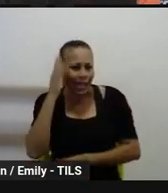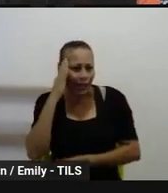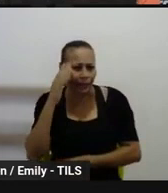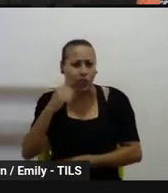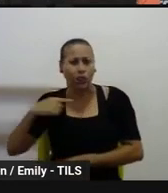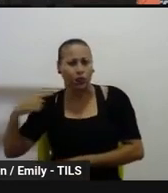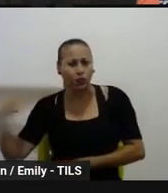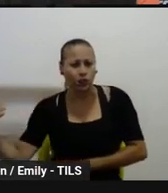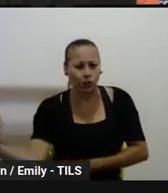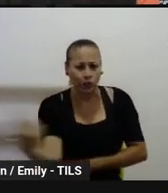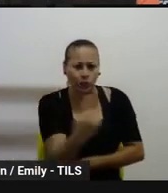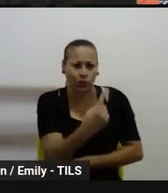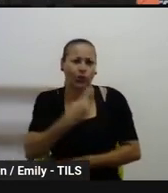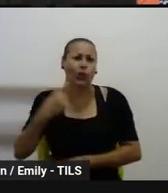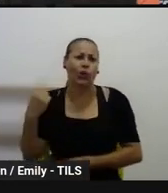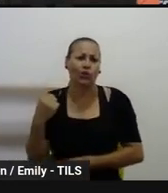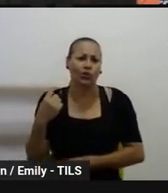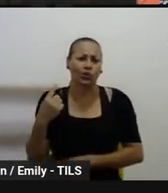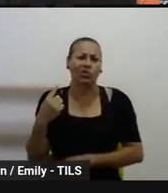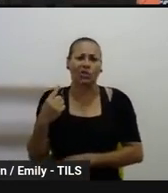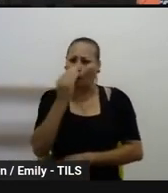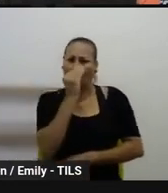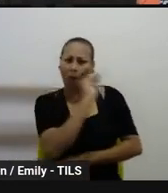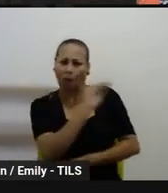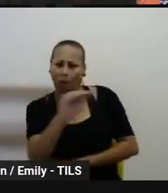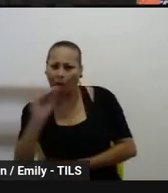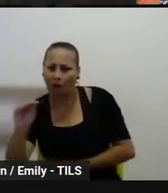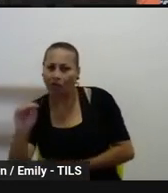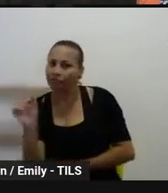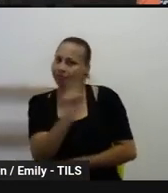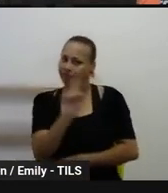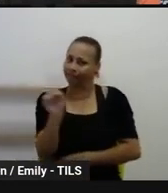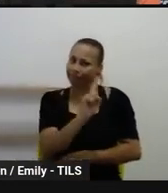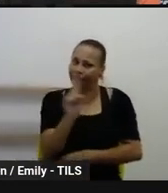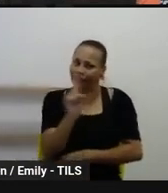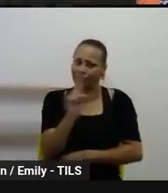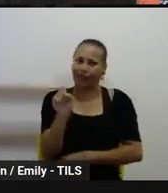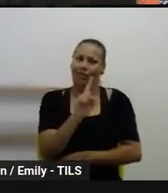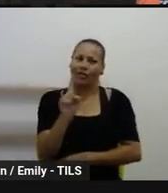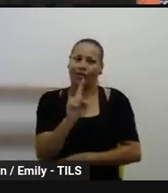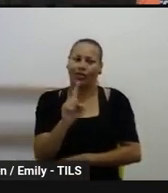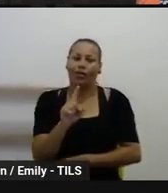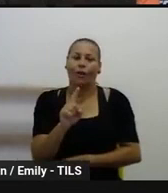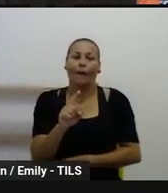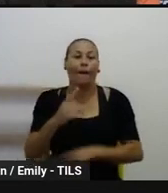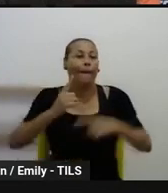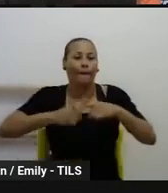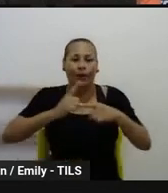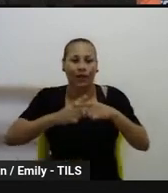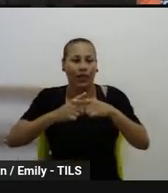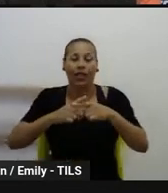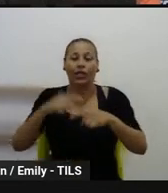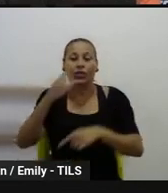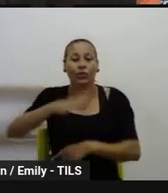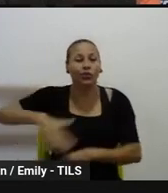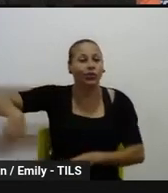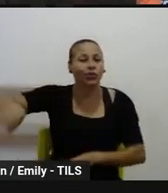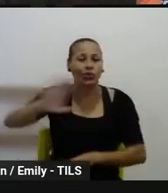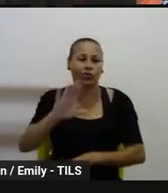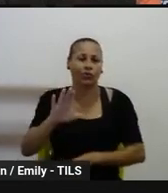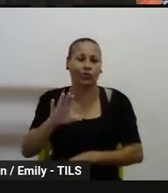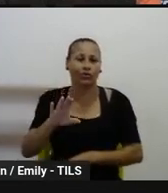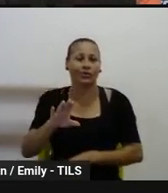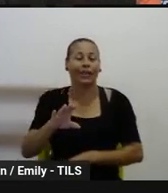todas as formas de discriminação. Eu vou repetir, todas as formas de discriminação, bem como